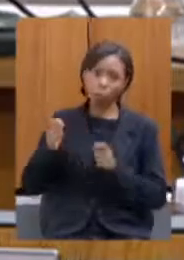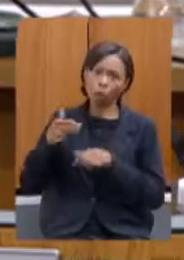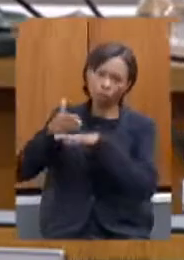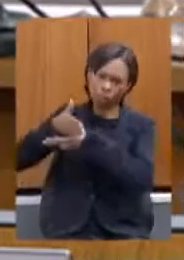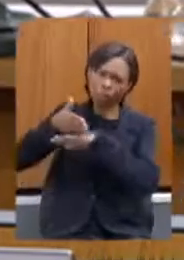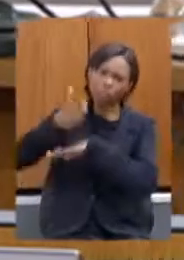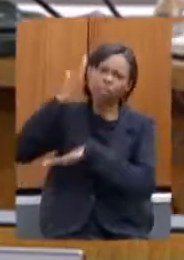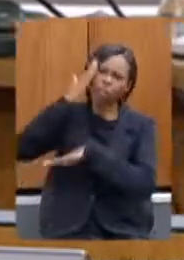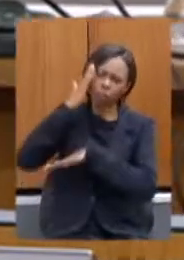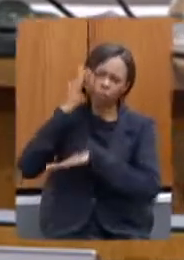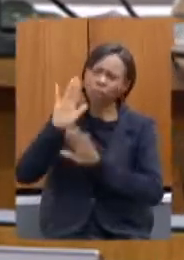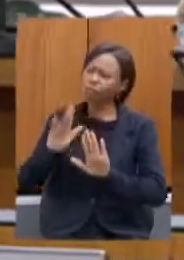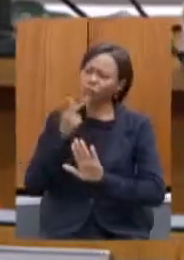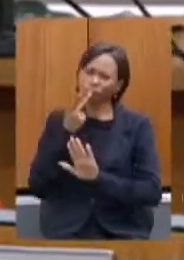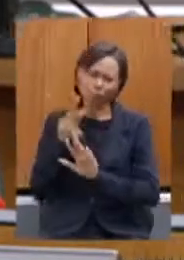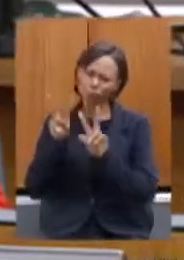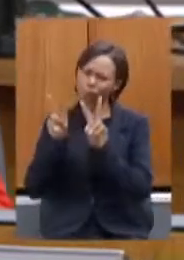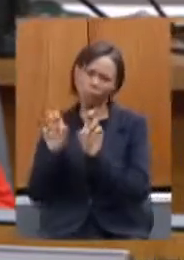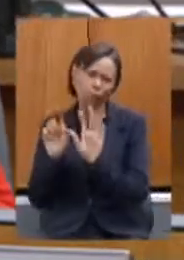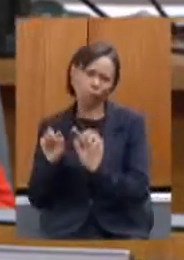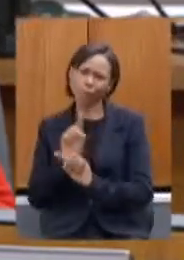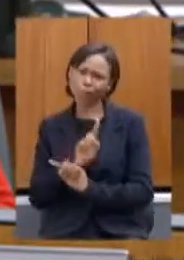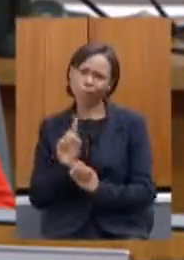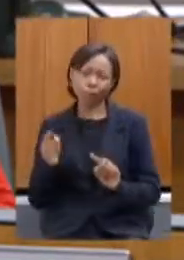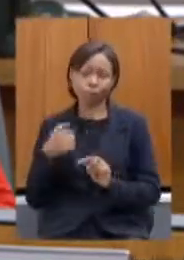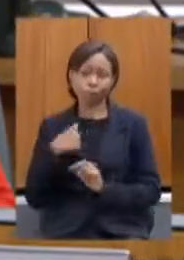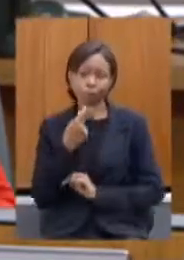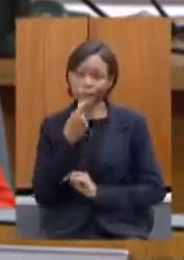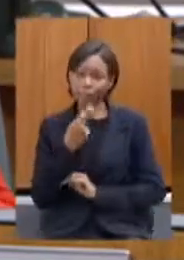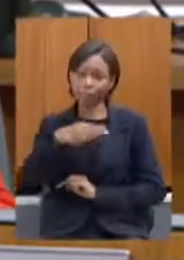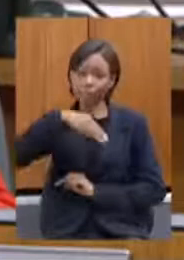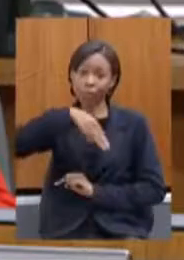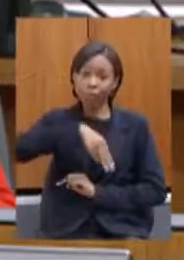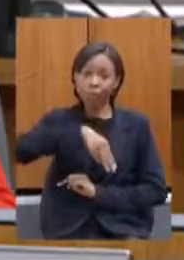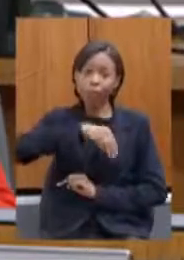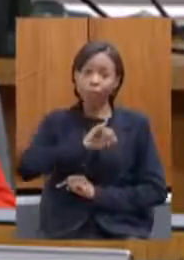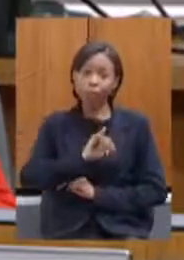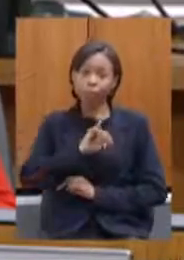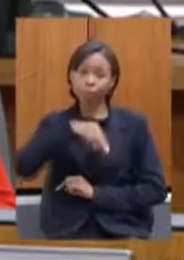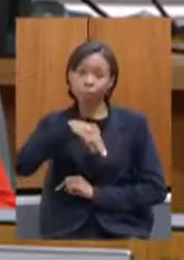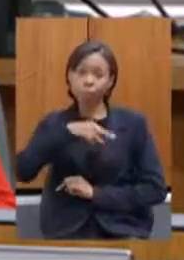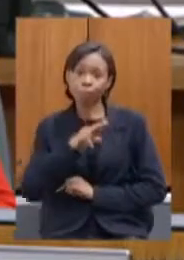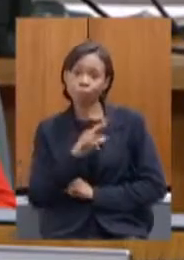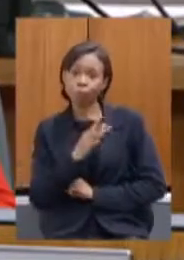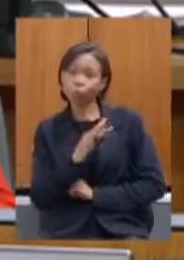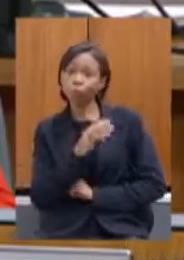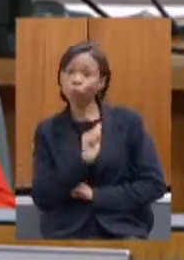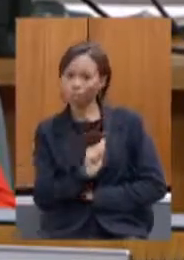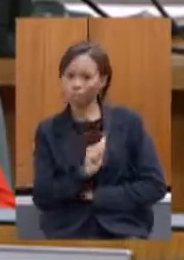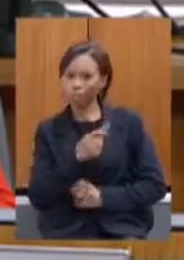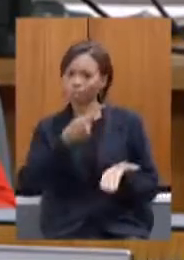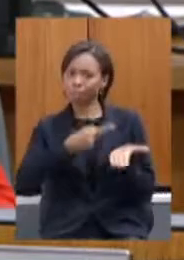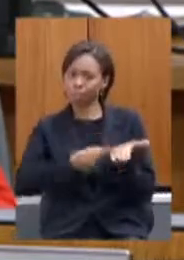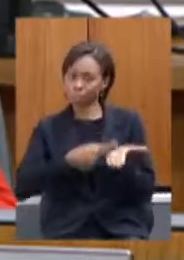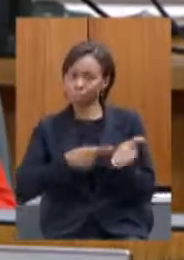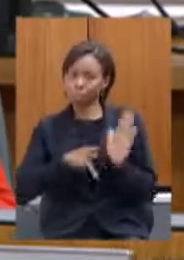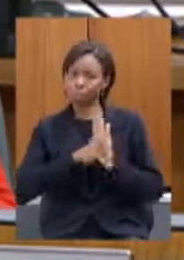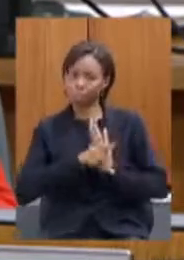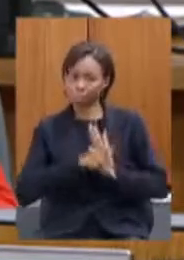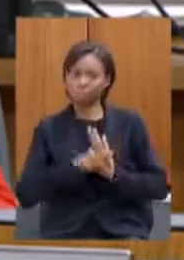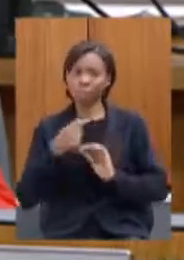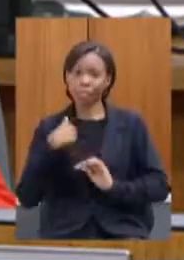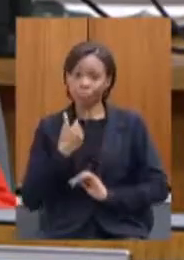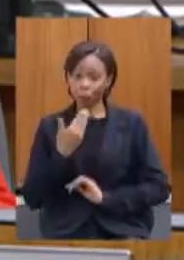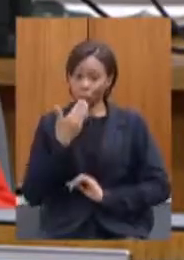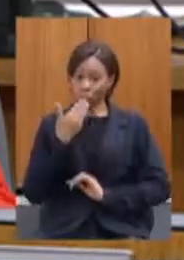momento nenhum eu falei de petição inicial eu disse da minuta de acordo e disse que eu fiz a solicitação e não fui